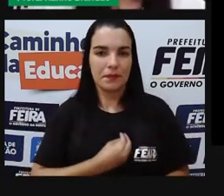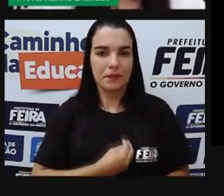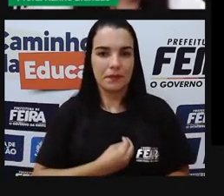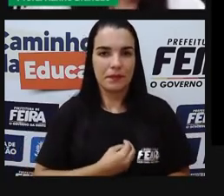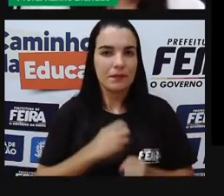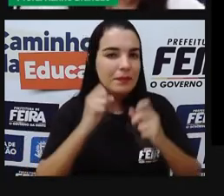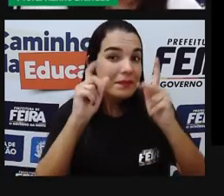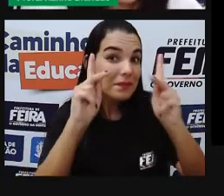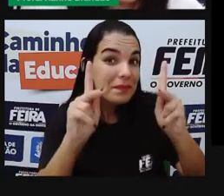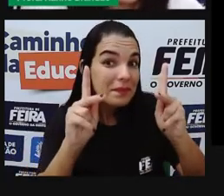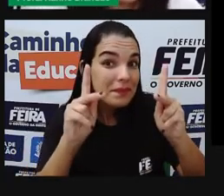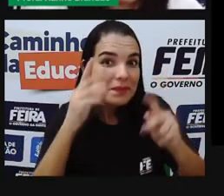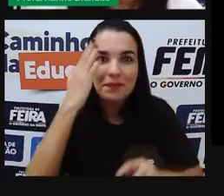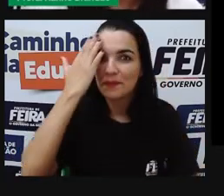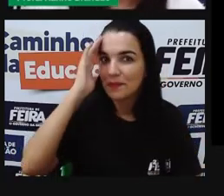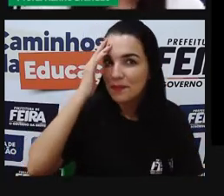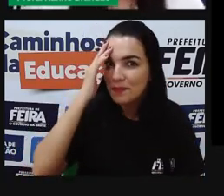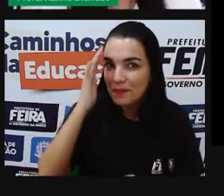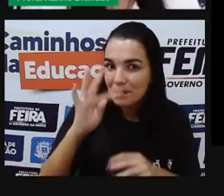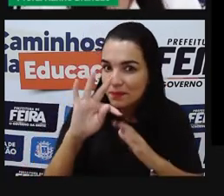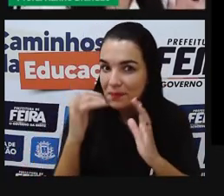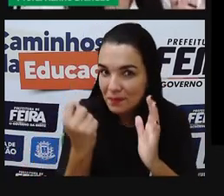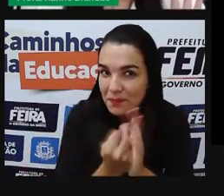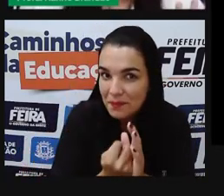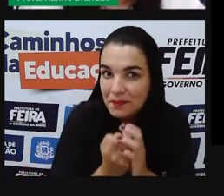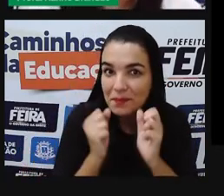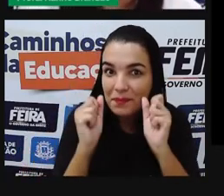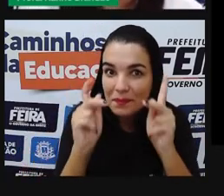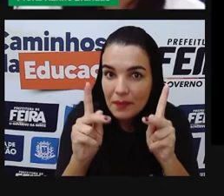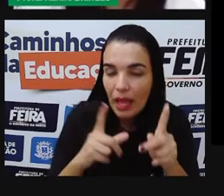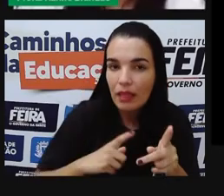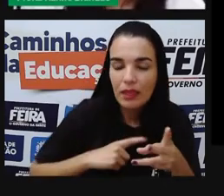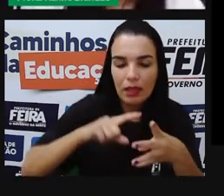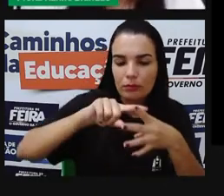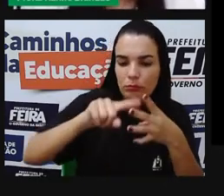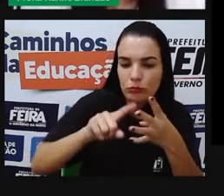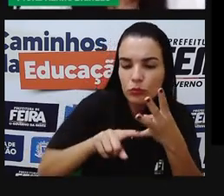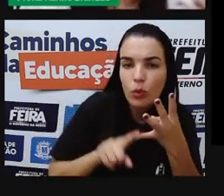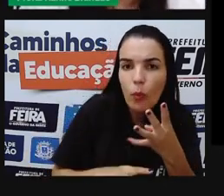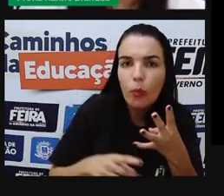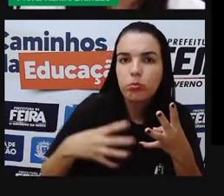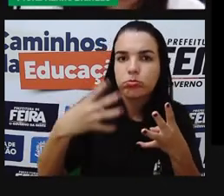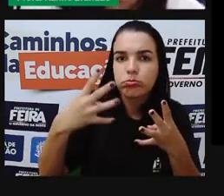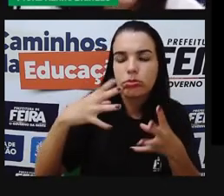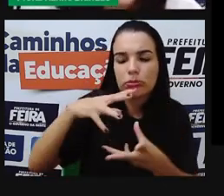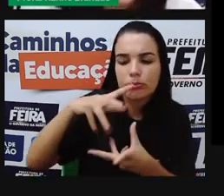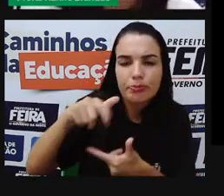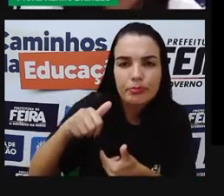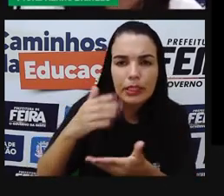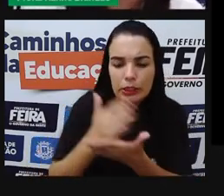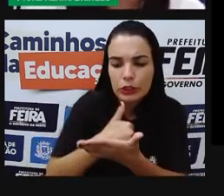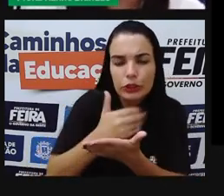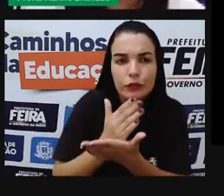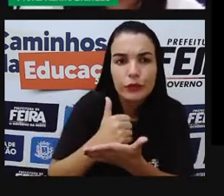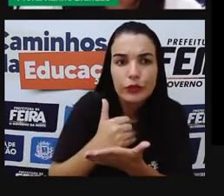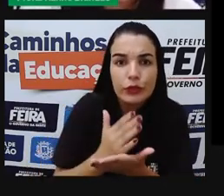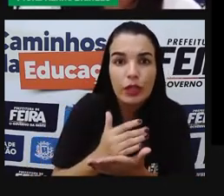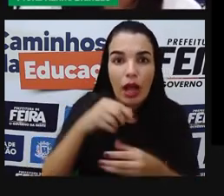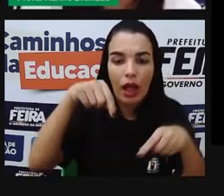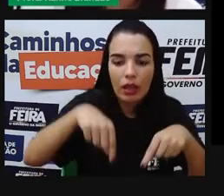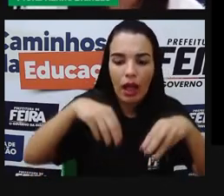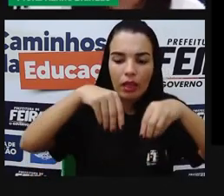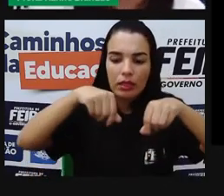Tranquilo, então? Ok até aqui. Entendido que nós temos quatro grandes esferas, quatro grandes divisões, né? De